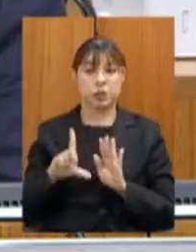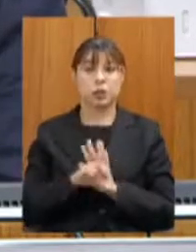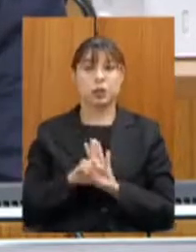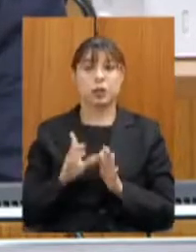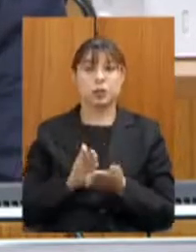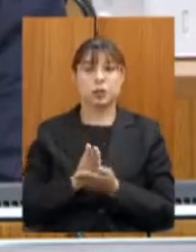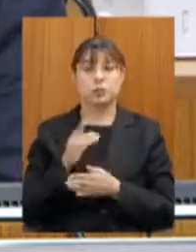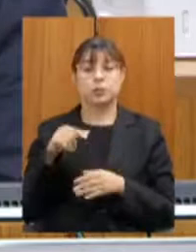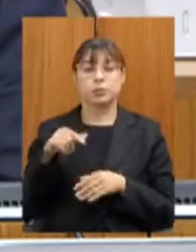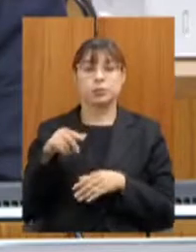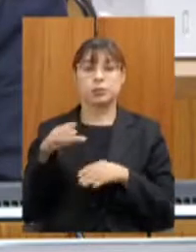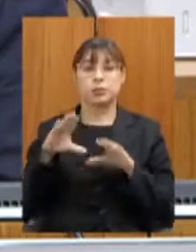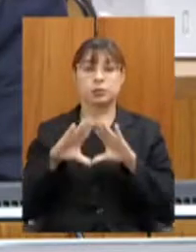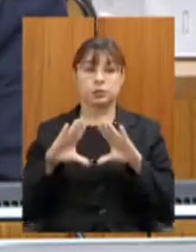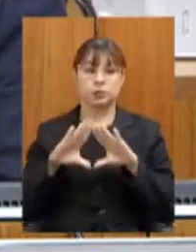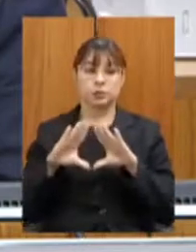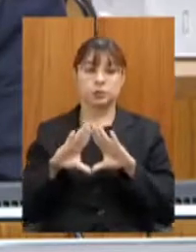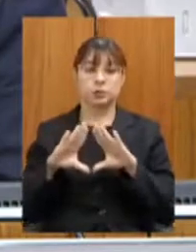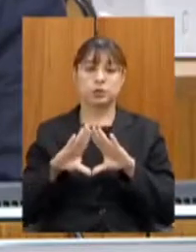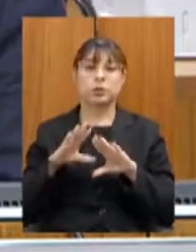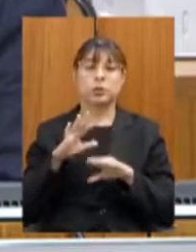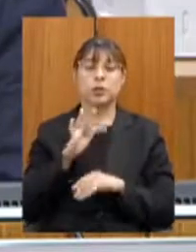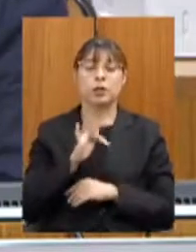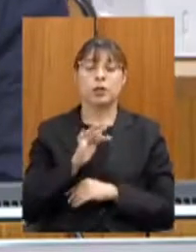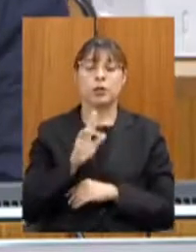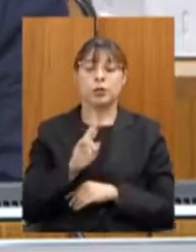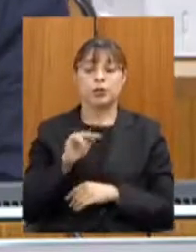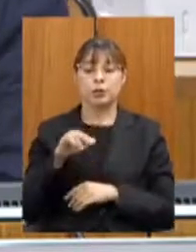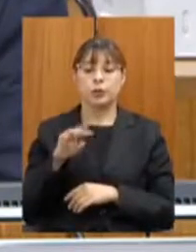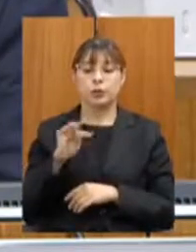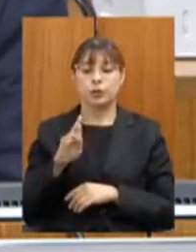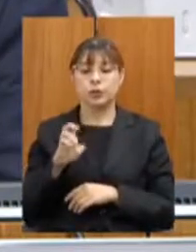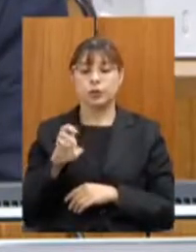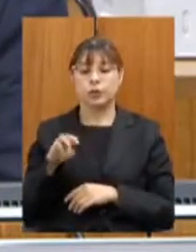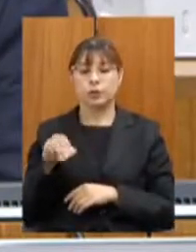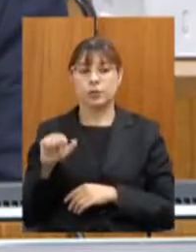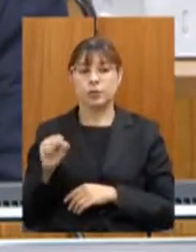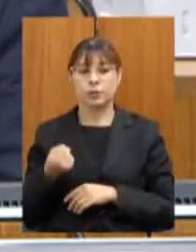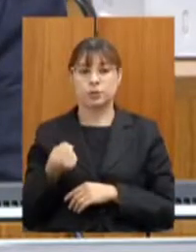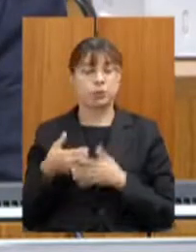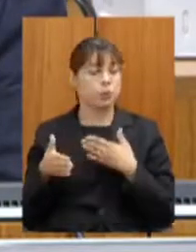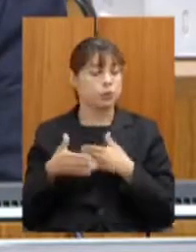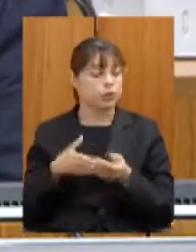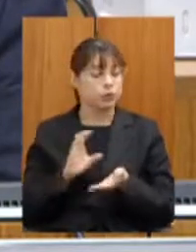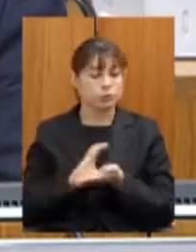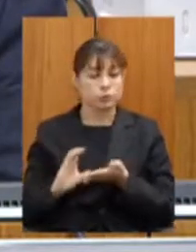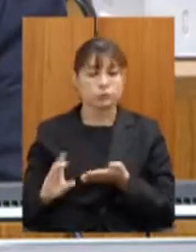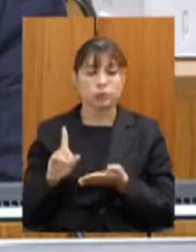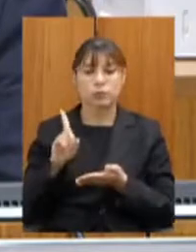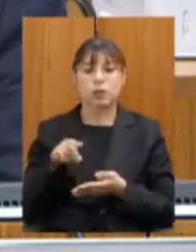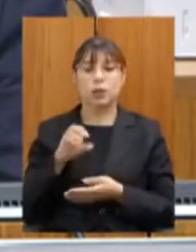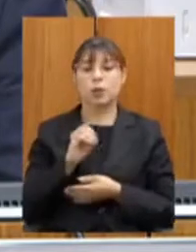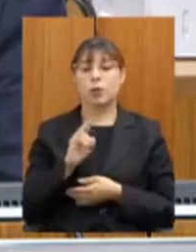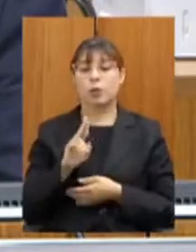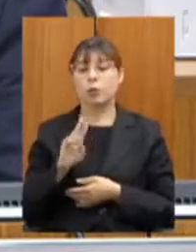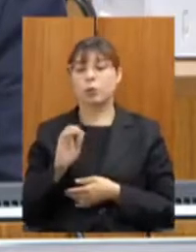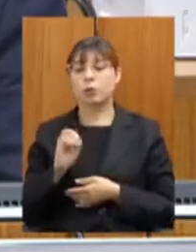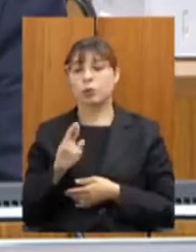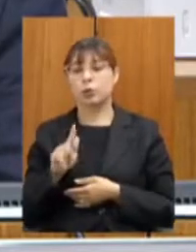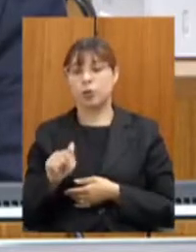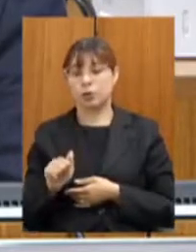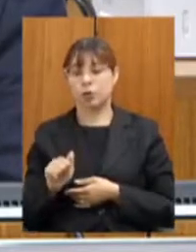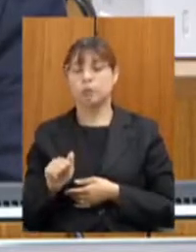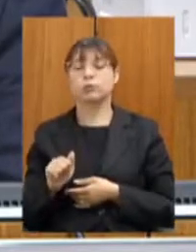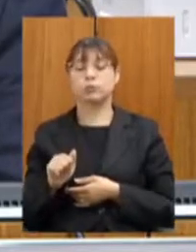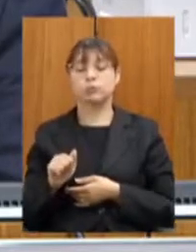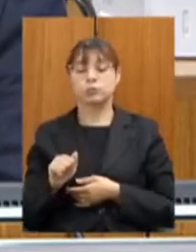nessa casa. É o Funtrans. Todo e qualquer recurso gerado de outorga de concessão deve